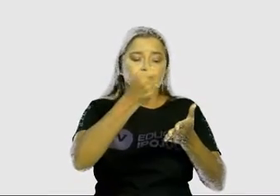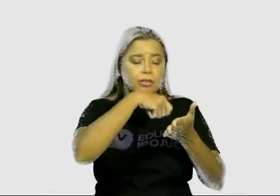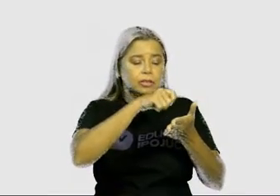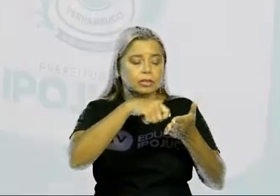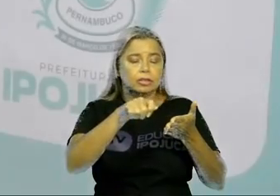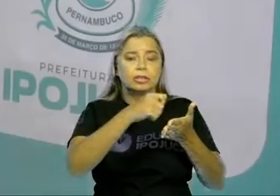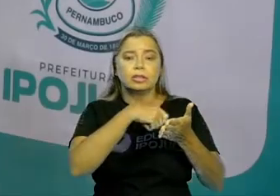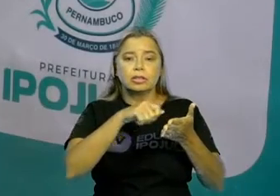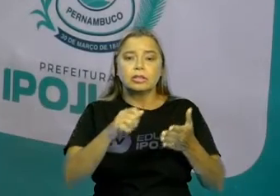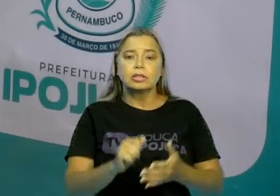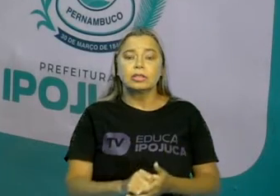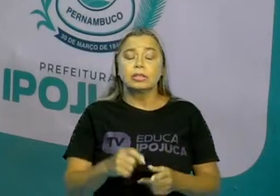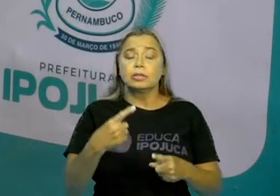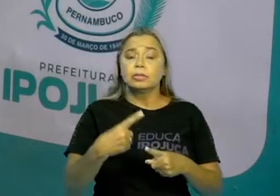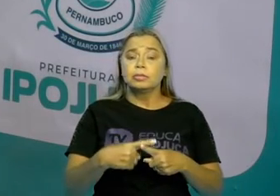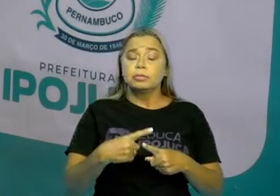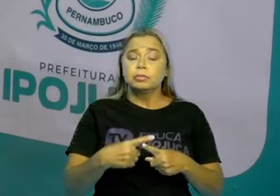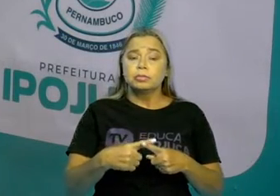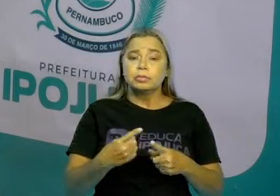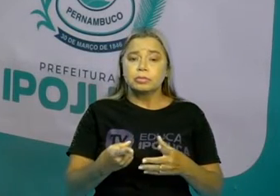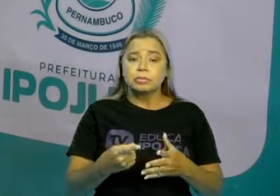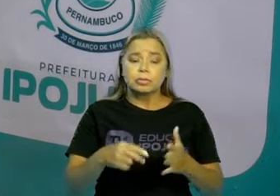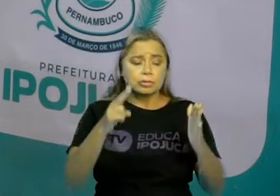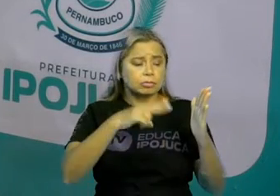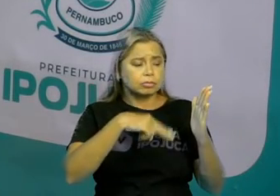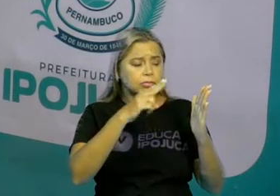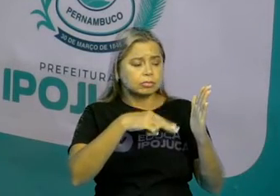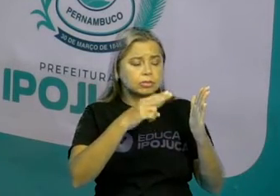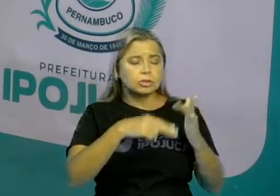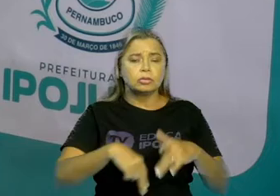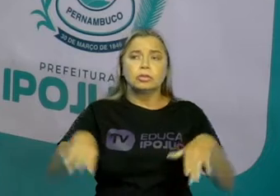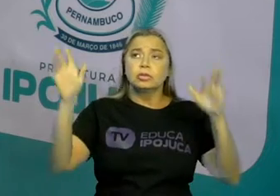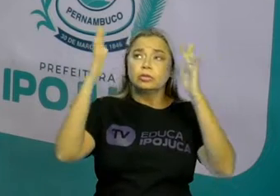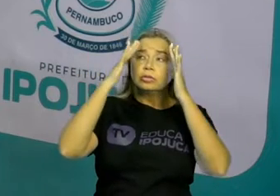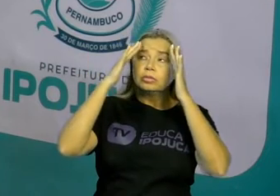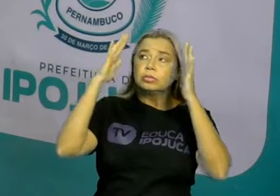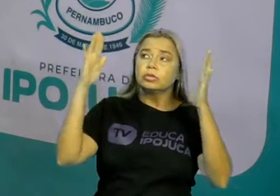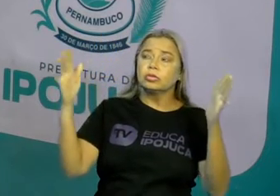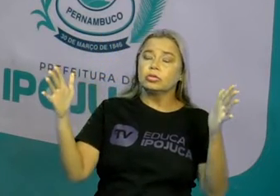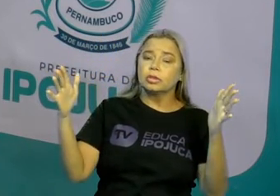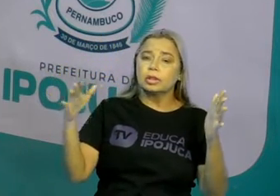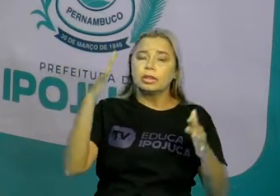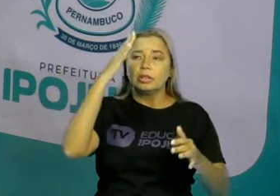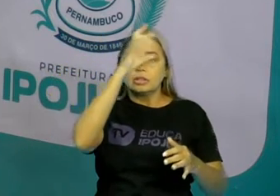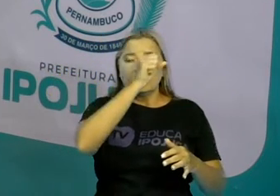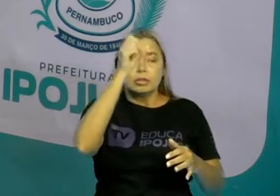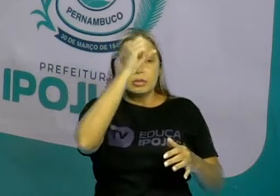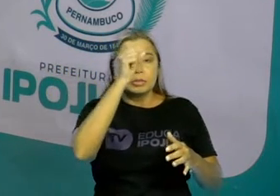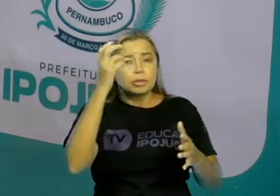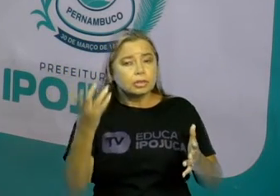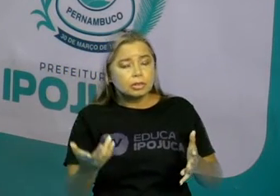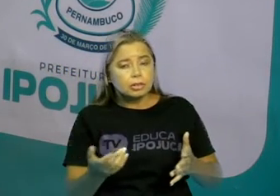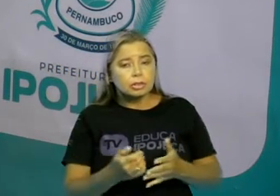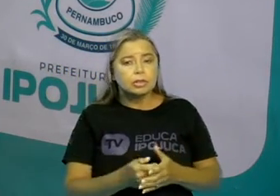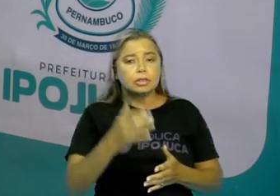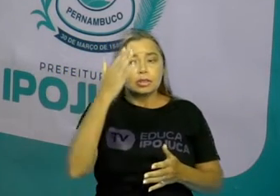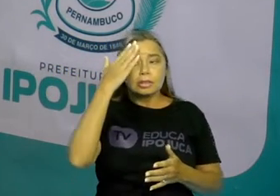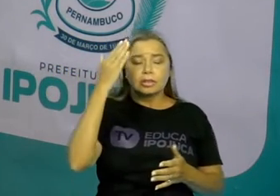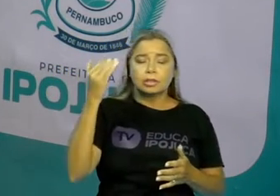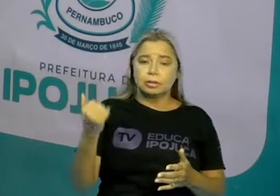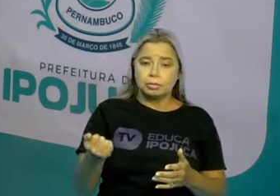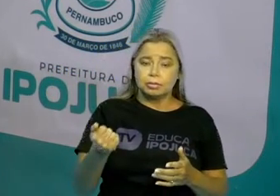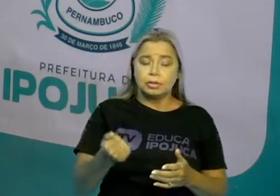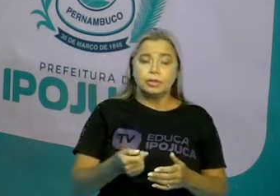mundo de entendimento e vai conseguir fazer com que eu consiga diferenciar o que é linguagem oral,